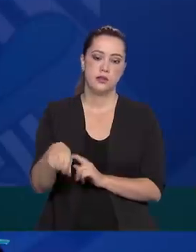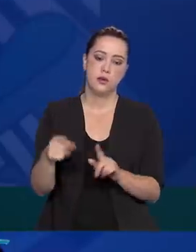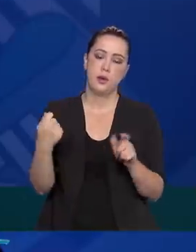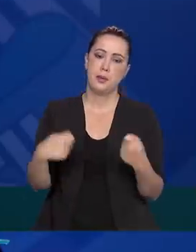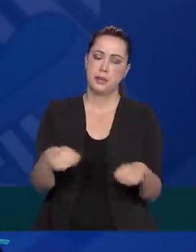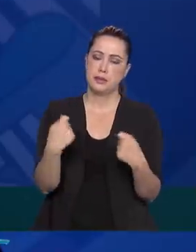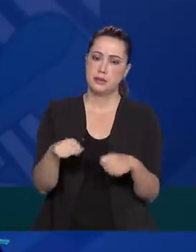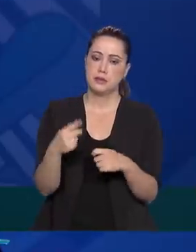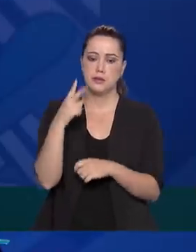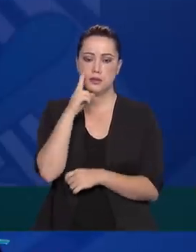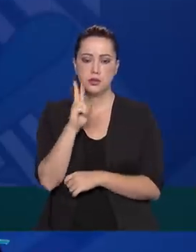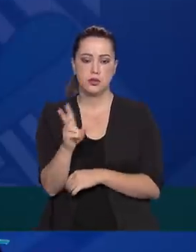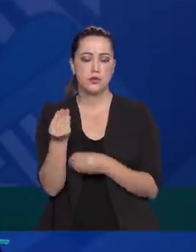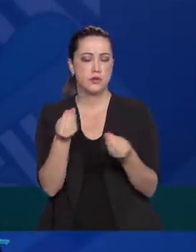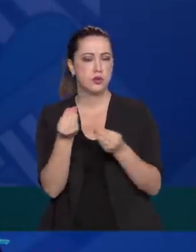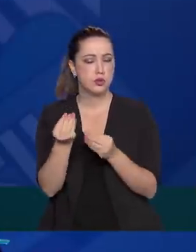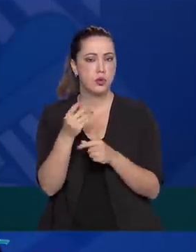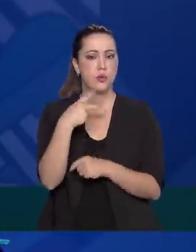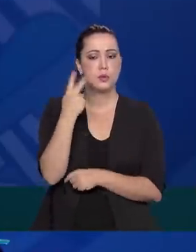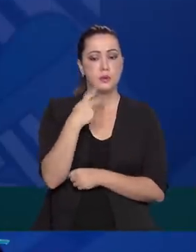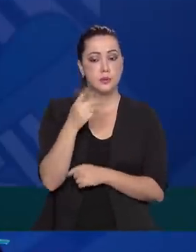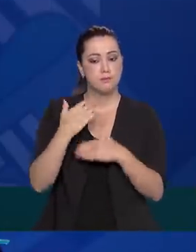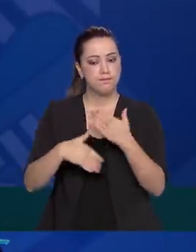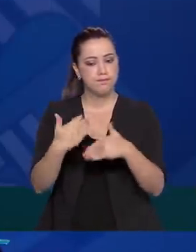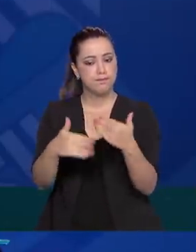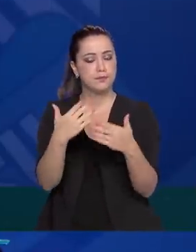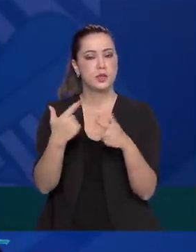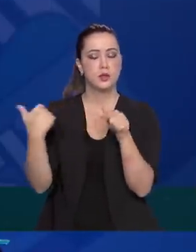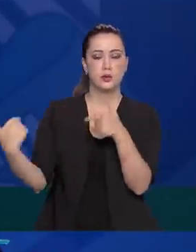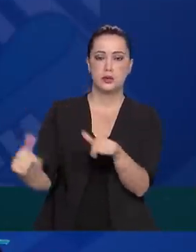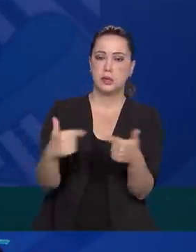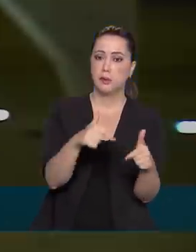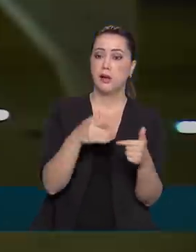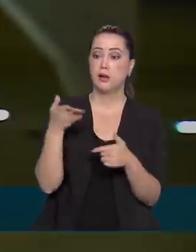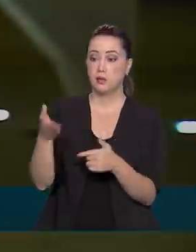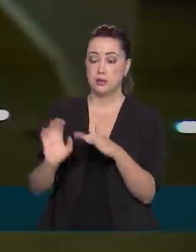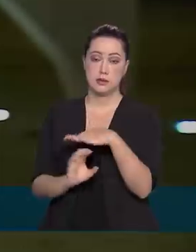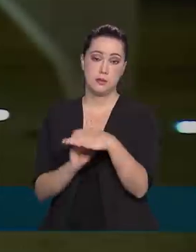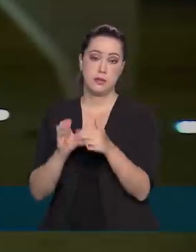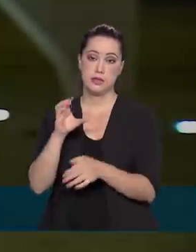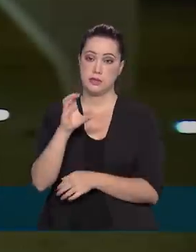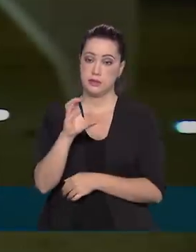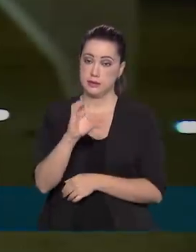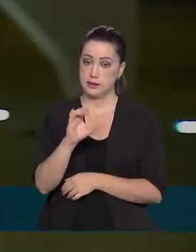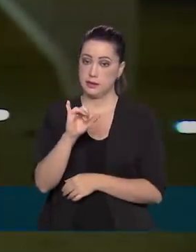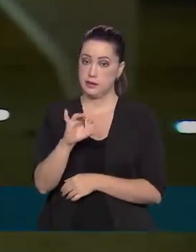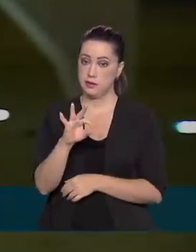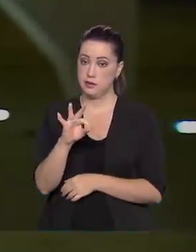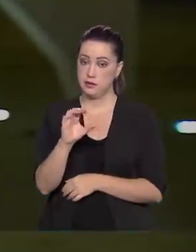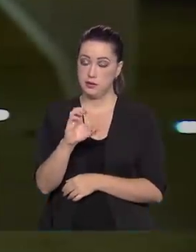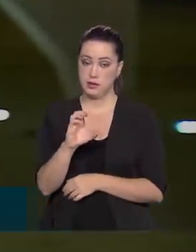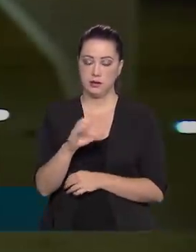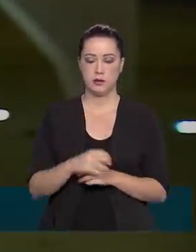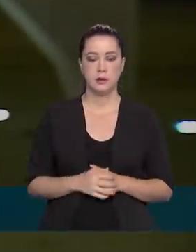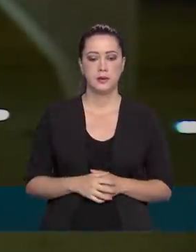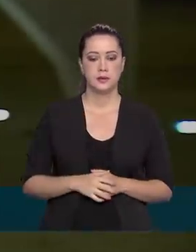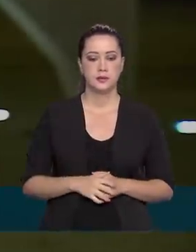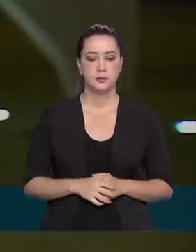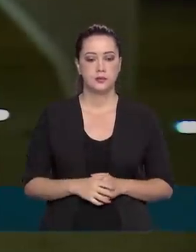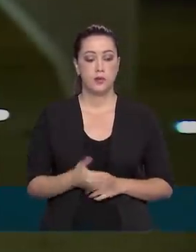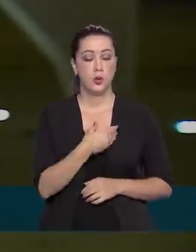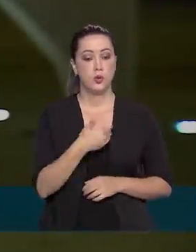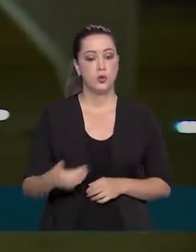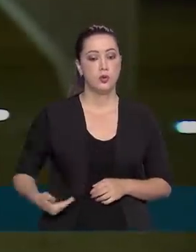a gente faça uma revisão da política pública e o papel da Ceitec. O governo estima que os projetos incluídos nesta